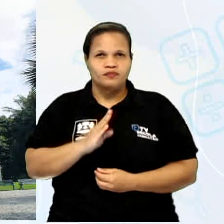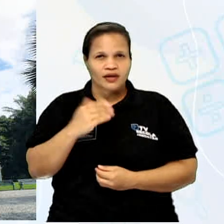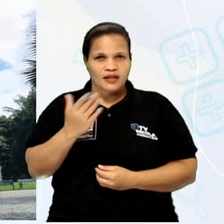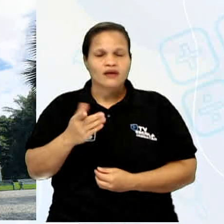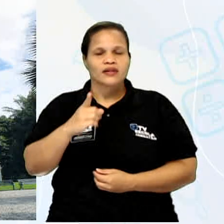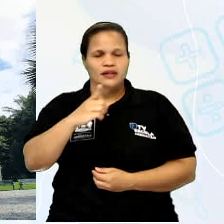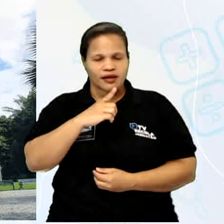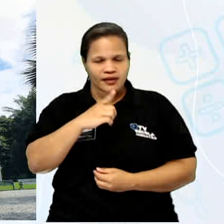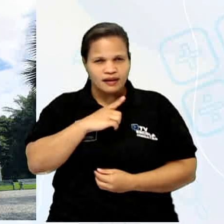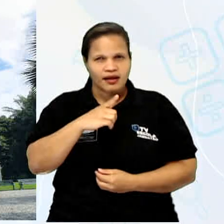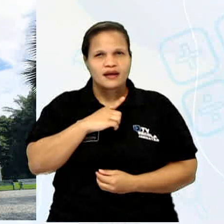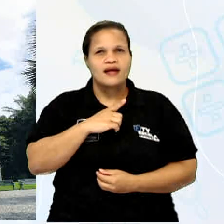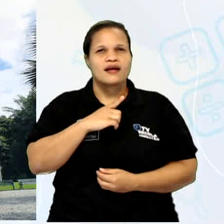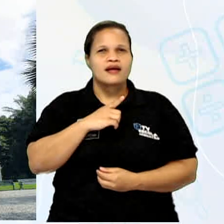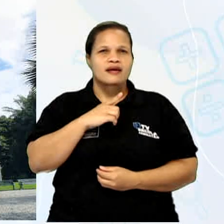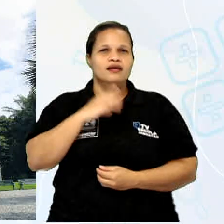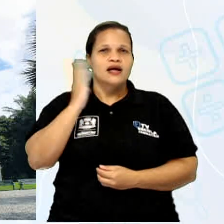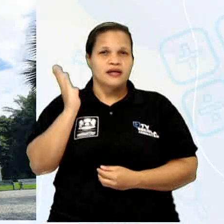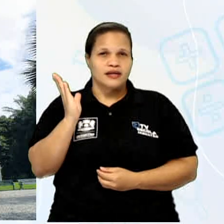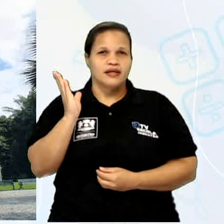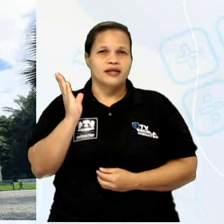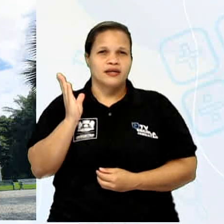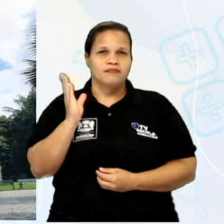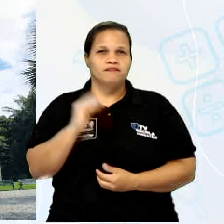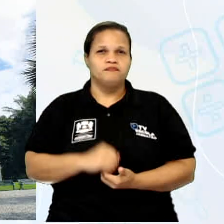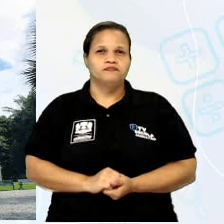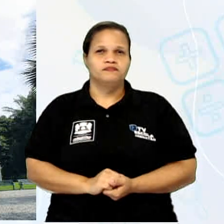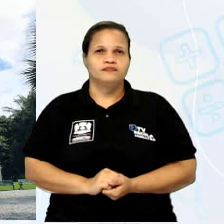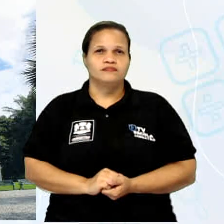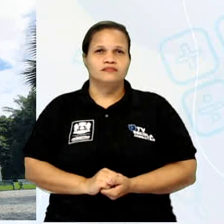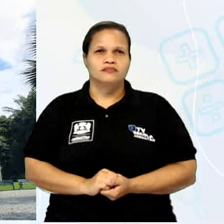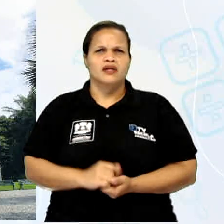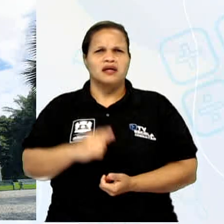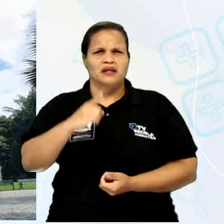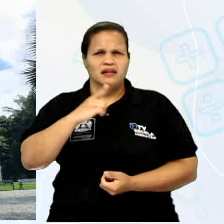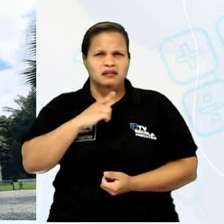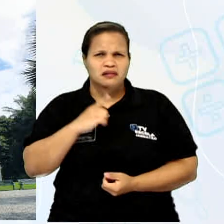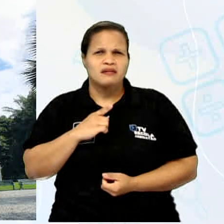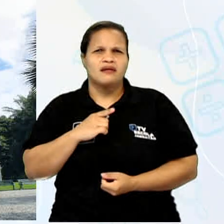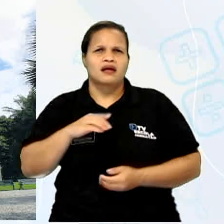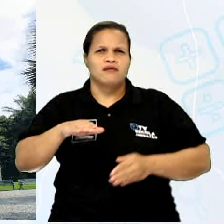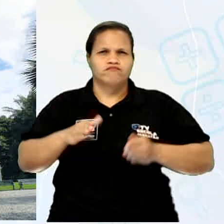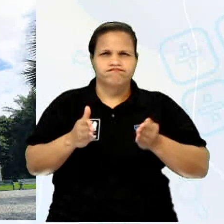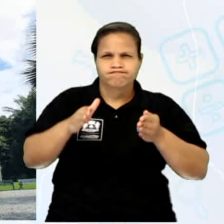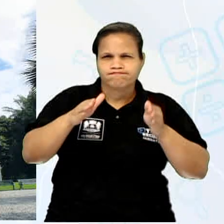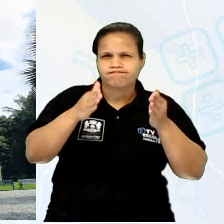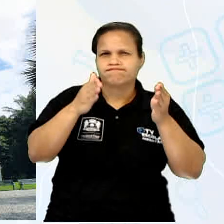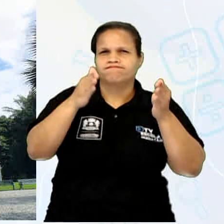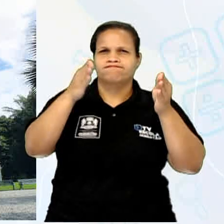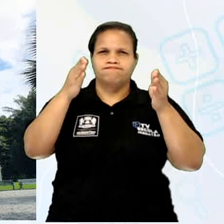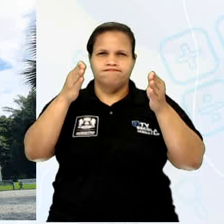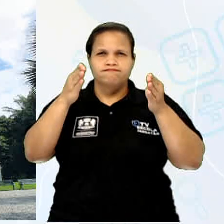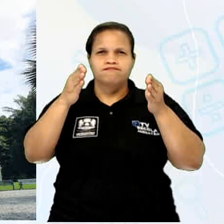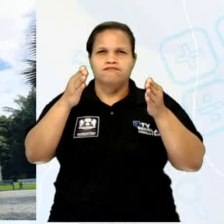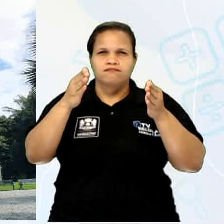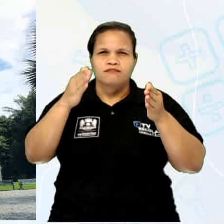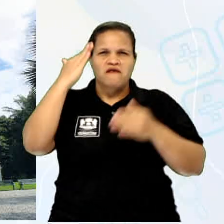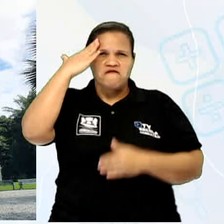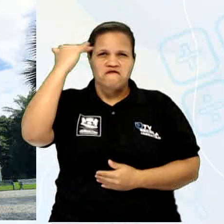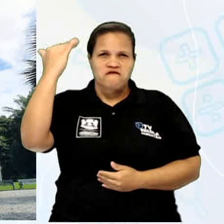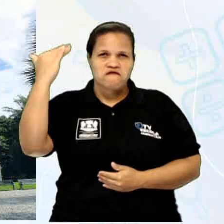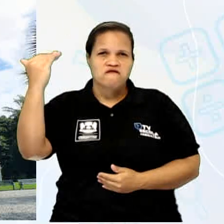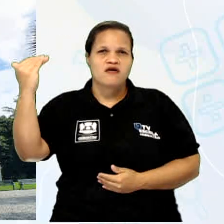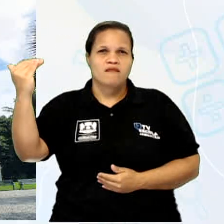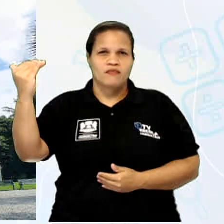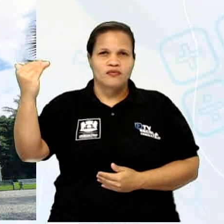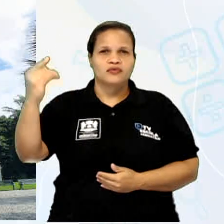Ricardo Brenan. Também tem muitas réplicas de esculturas famosas da arte moderna e a maior coleção